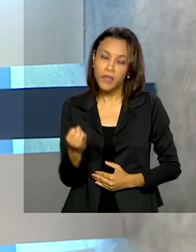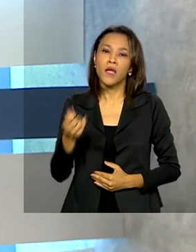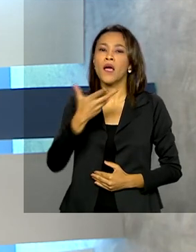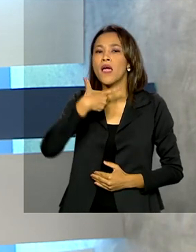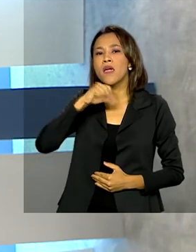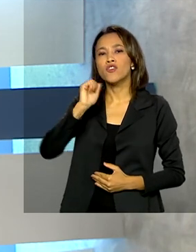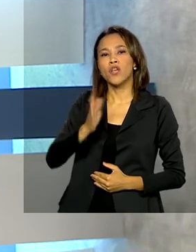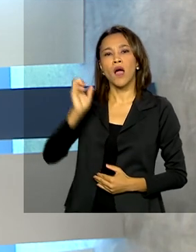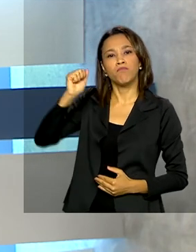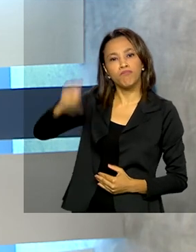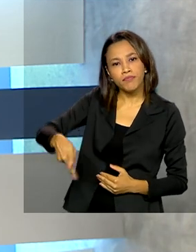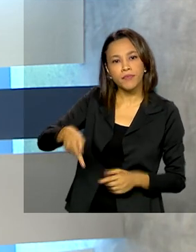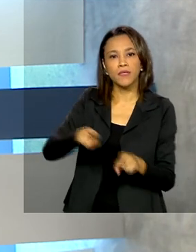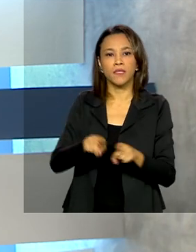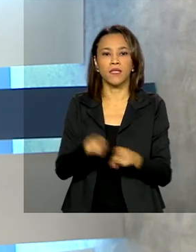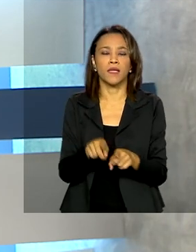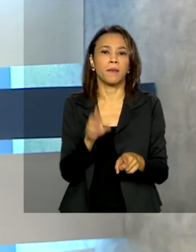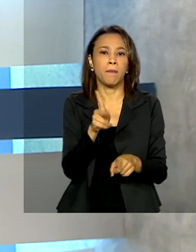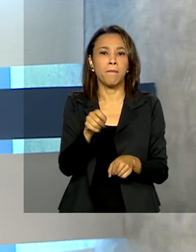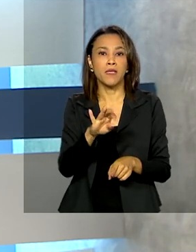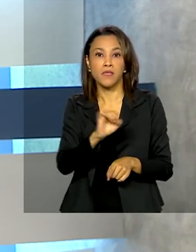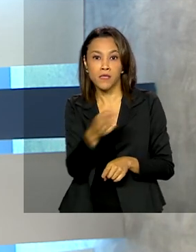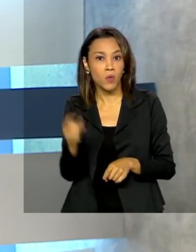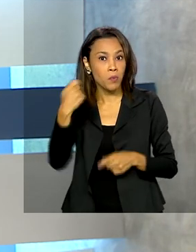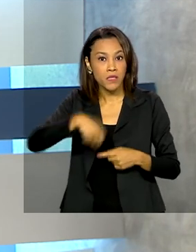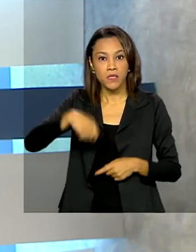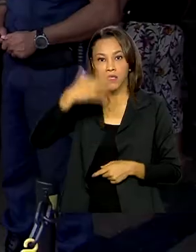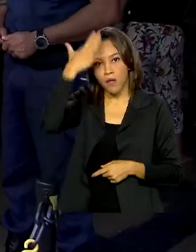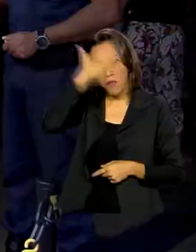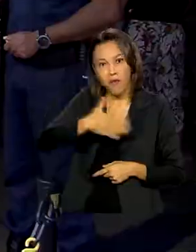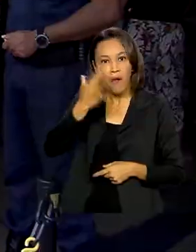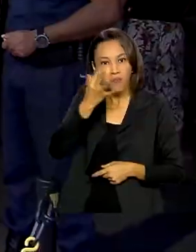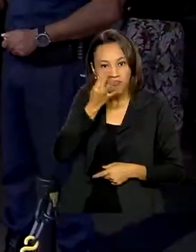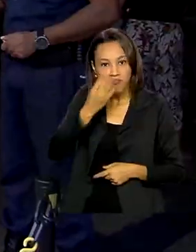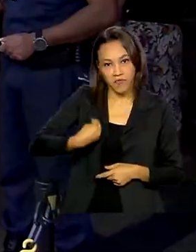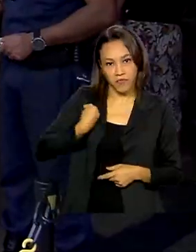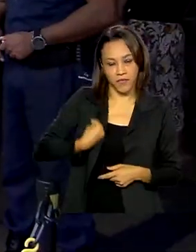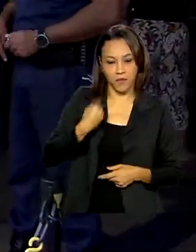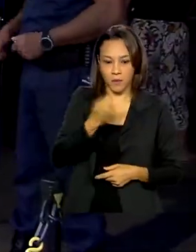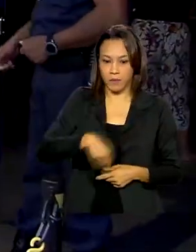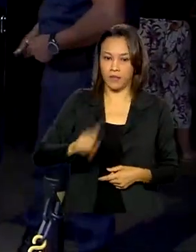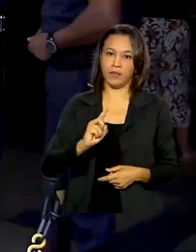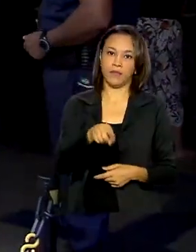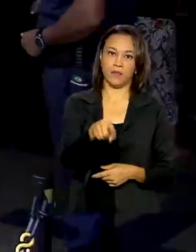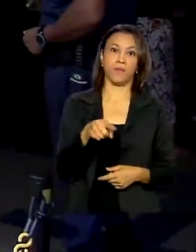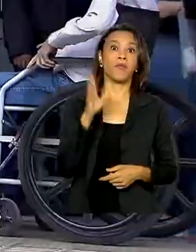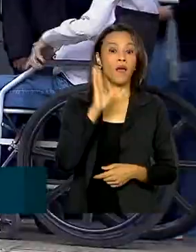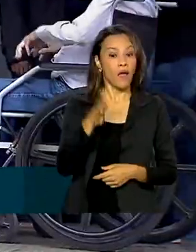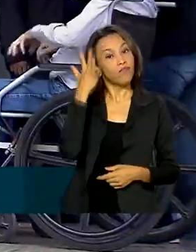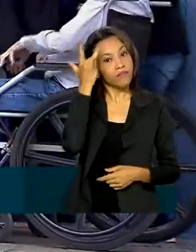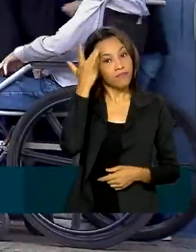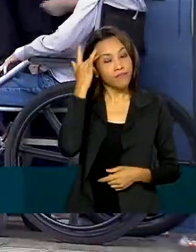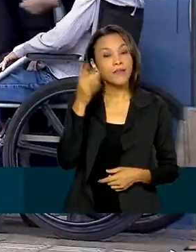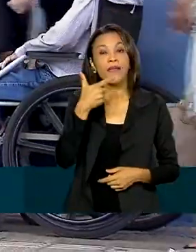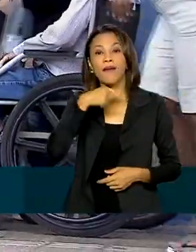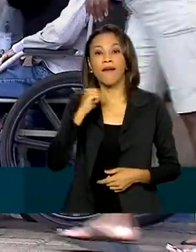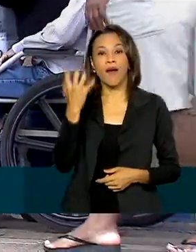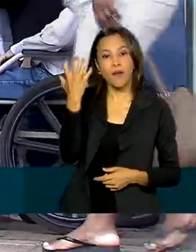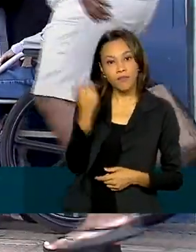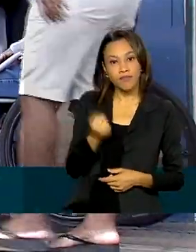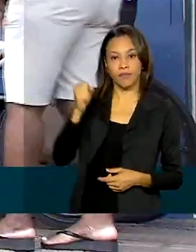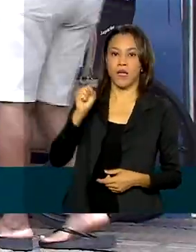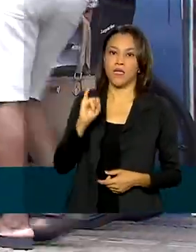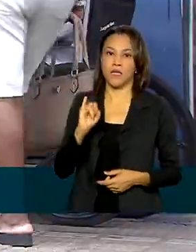não precisam fazer a prova de vida. Está na rotina de quem é aposentado ou pensionista